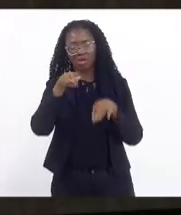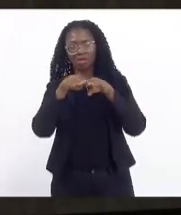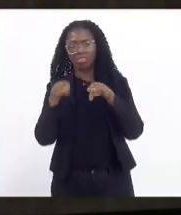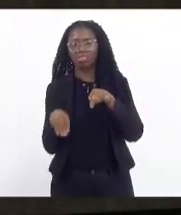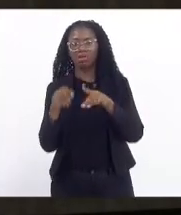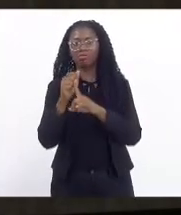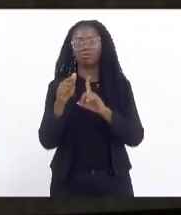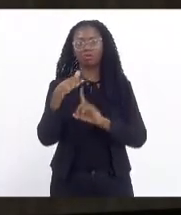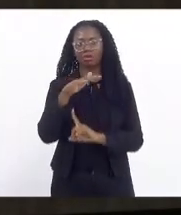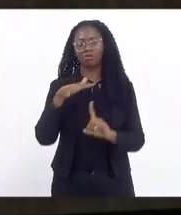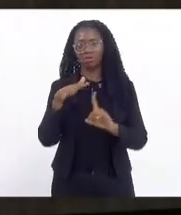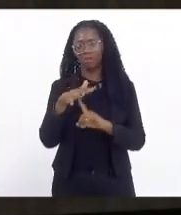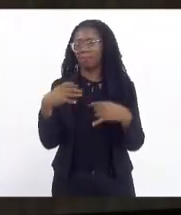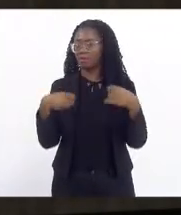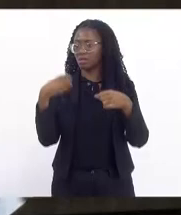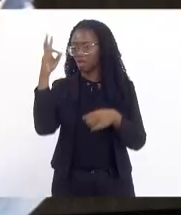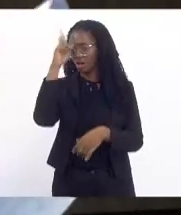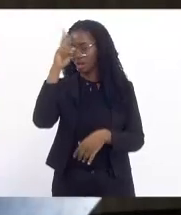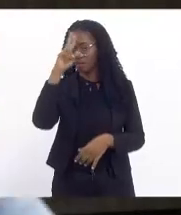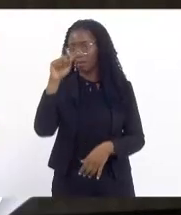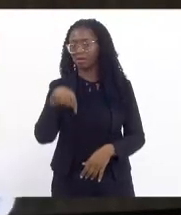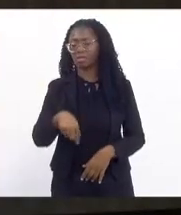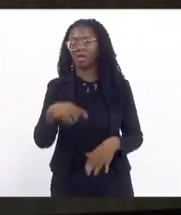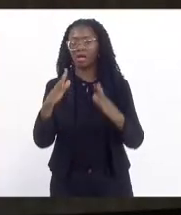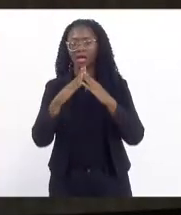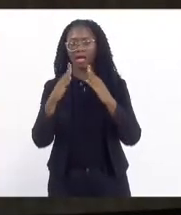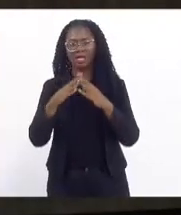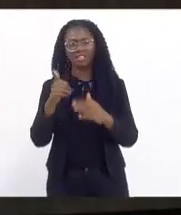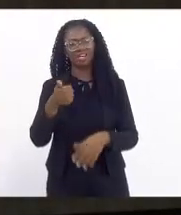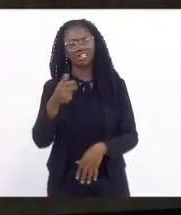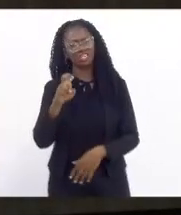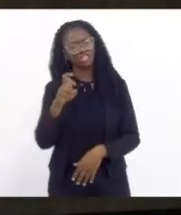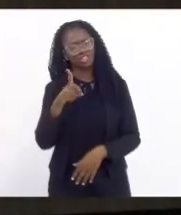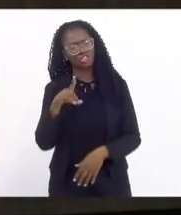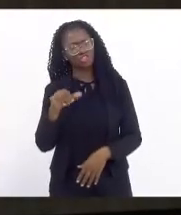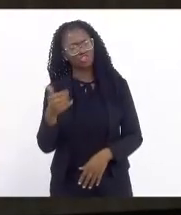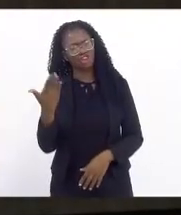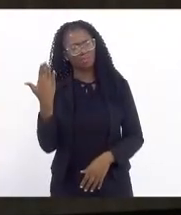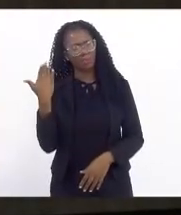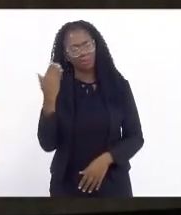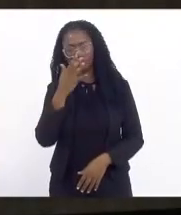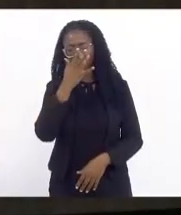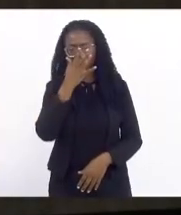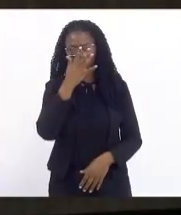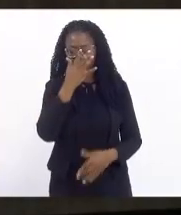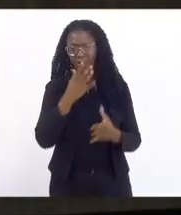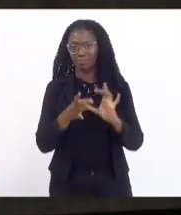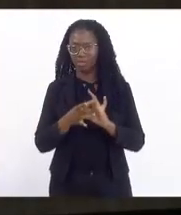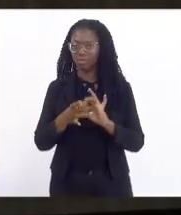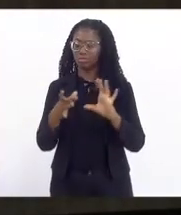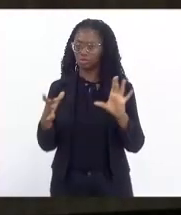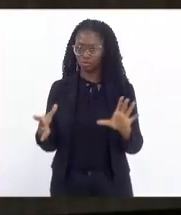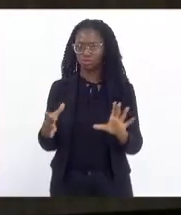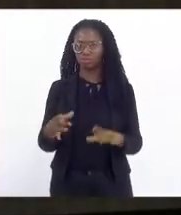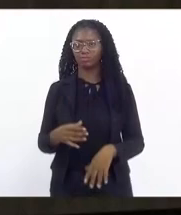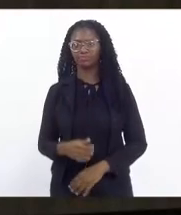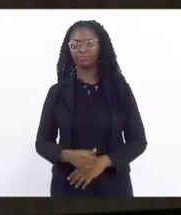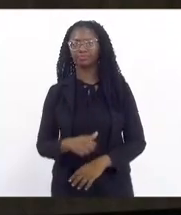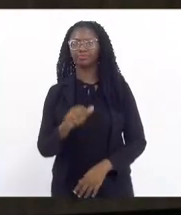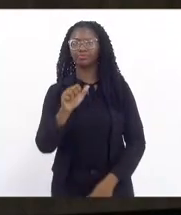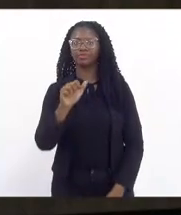que se lembre que esta casa, há menos de 15 dias, autorizou que a Assembleia Legislativa